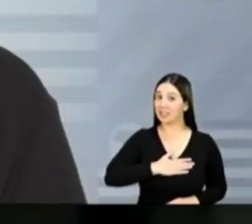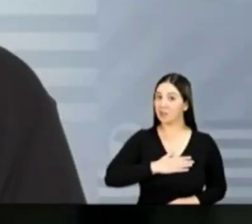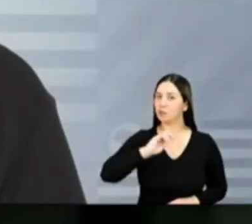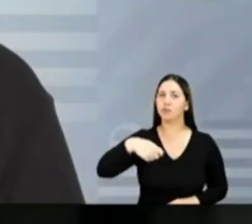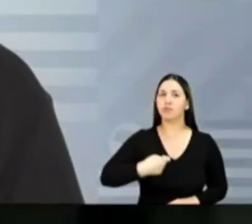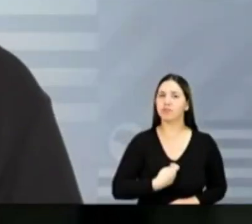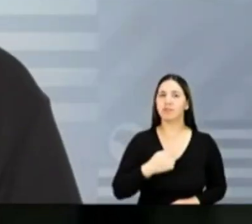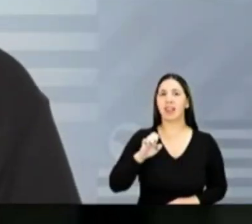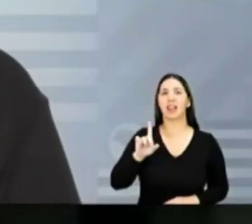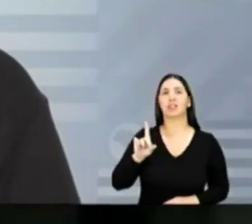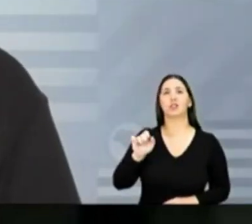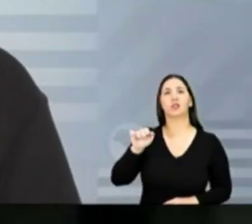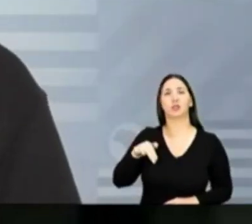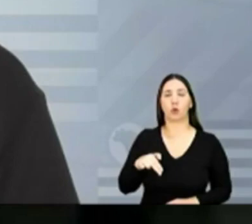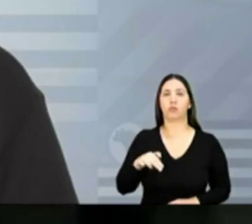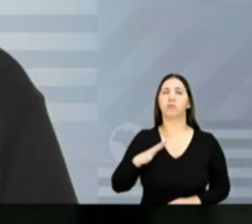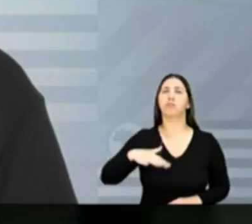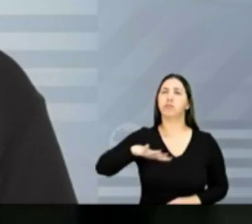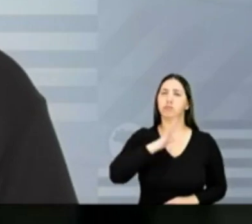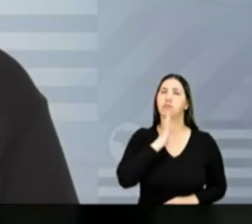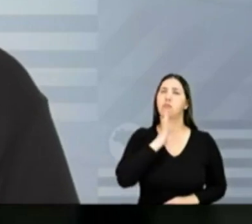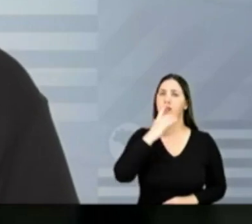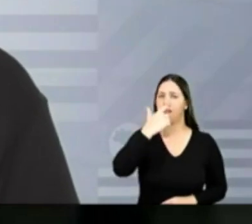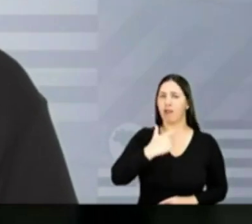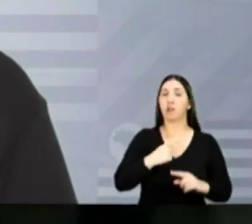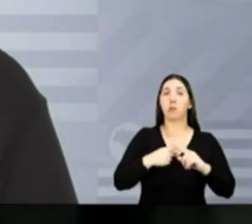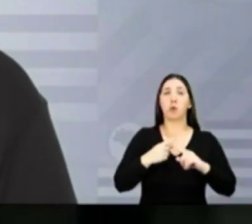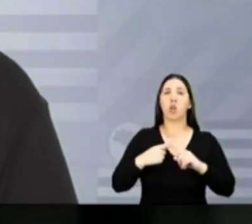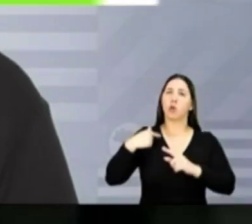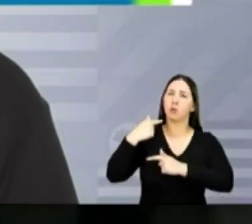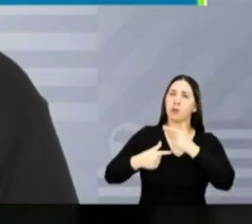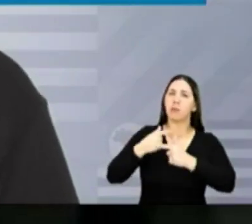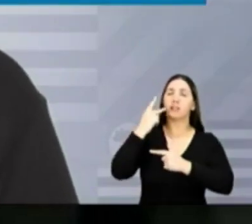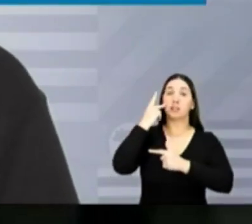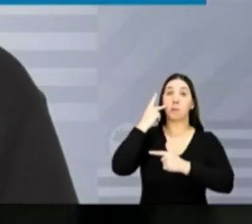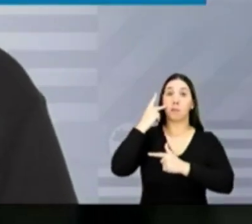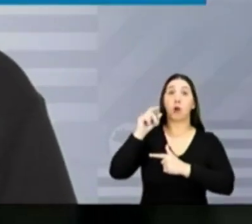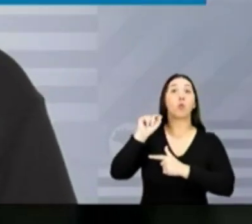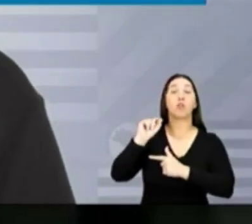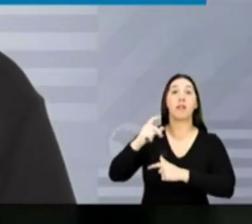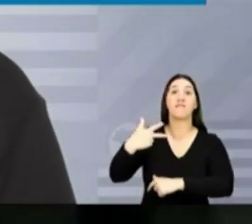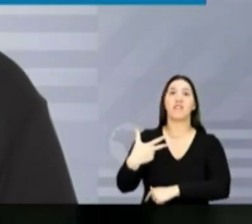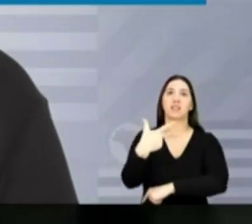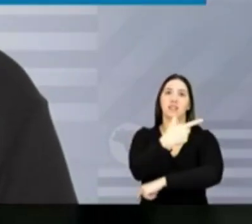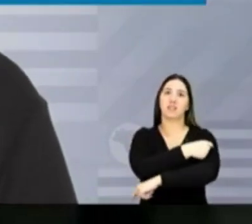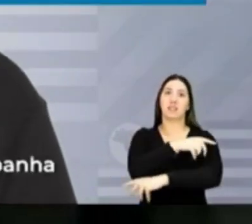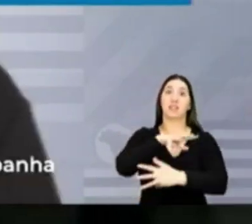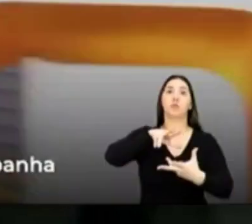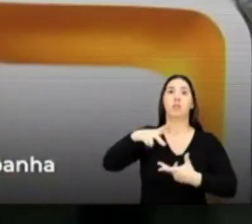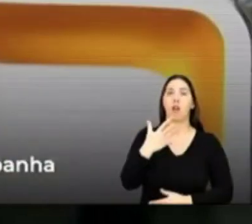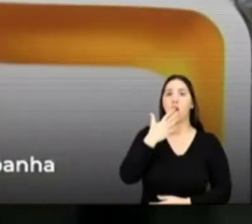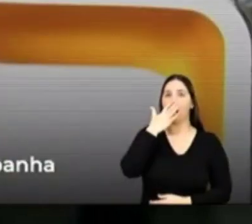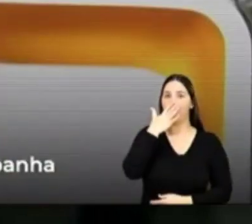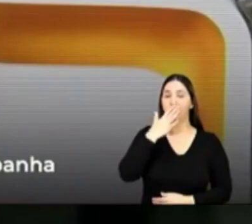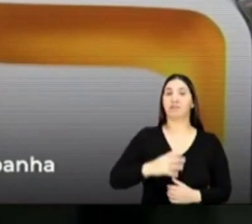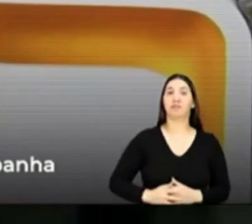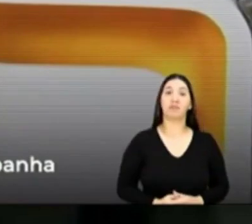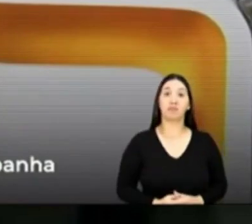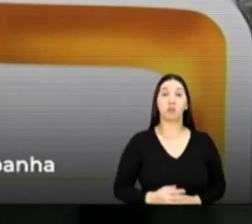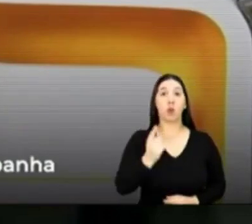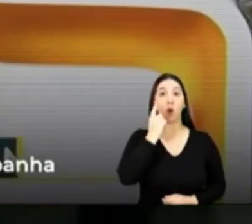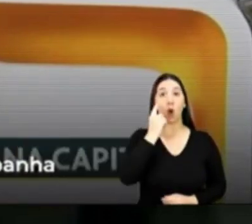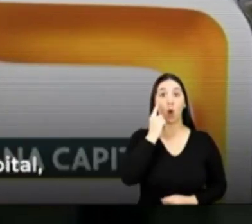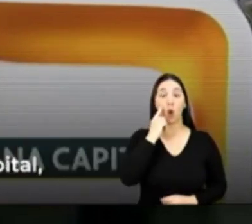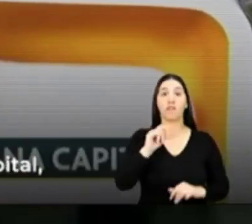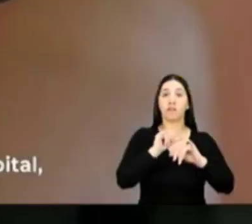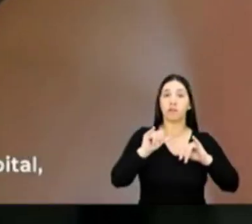Prazer, sou Edson Aparecido. Muita gente me conhece por termos feito de São Paulo a capital mundial da vacina. Para tirar as dúvidas sobre a